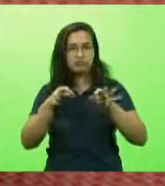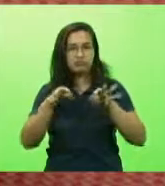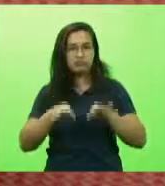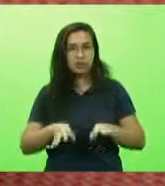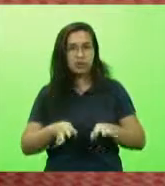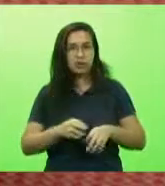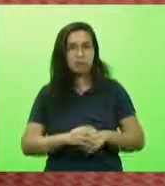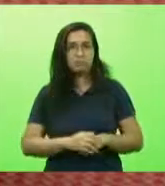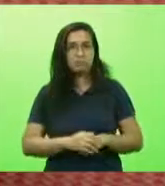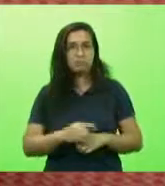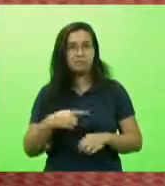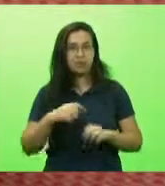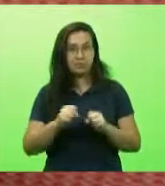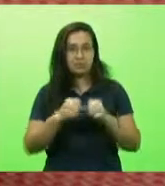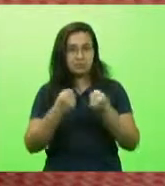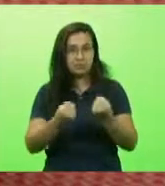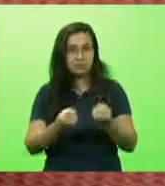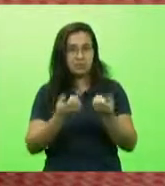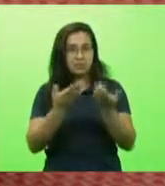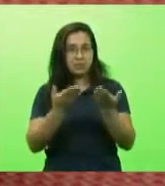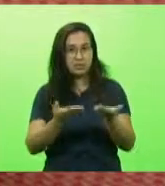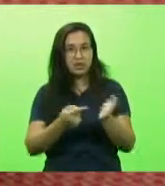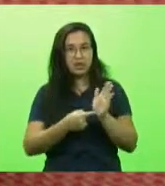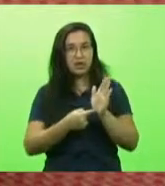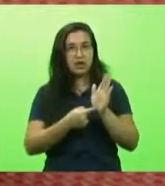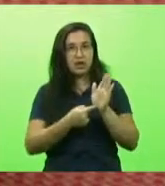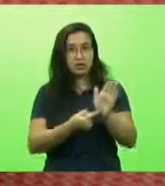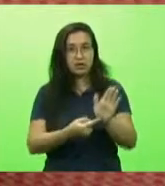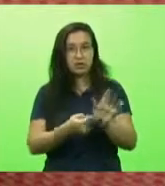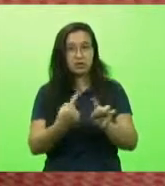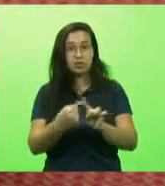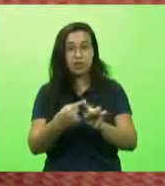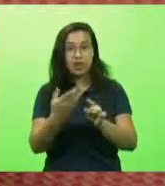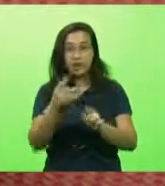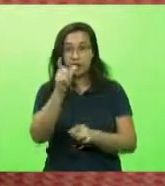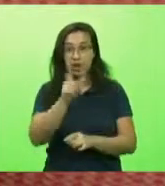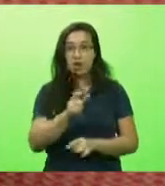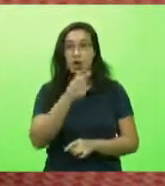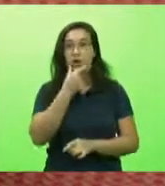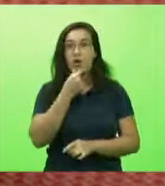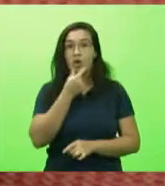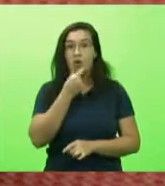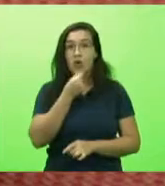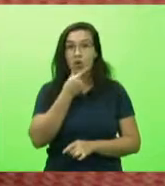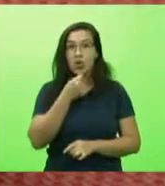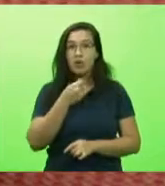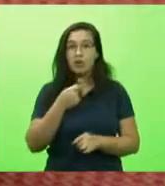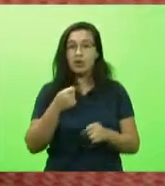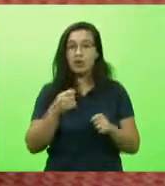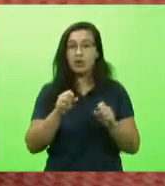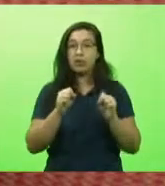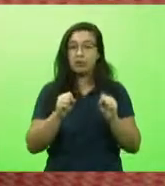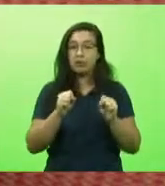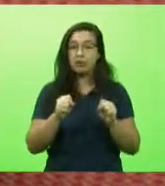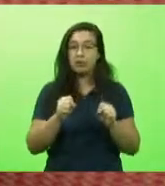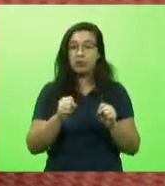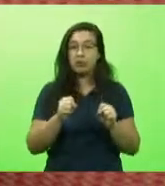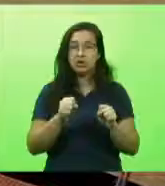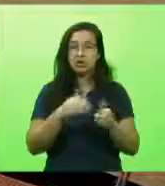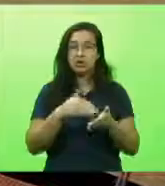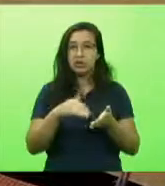horário a indicação que eu acho que o Maximiliano deveria ser secretário da Saúde do Estado.